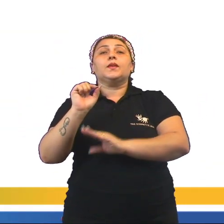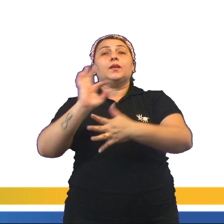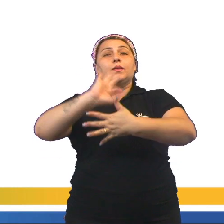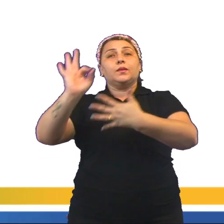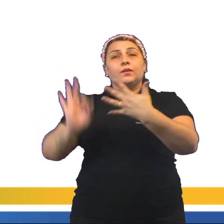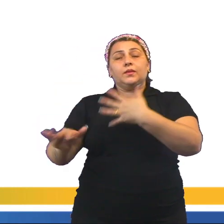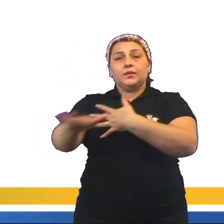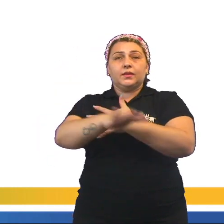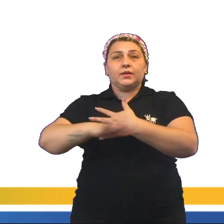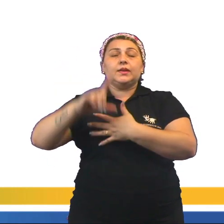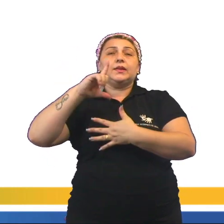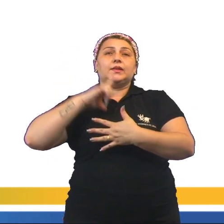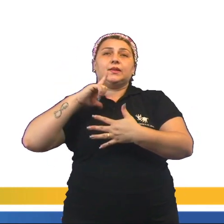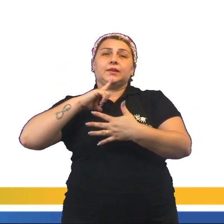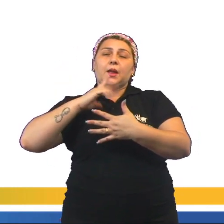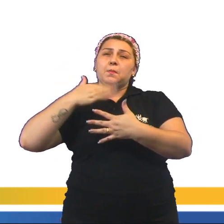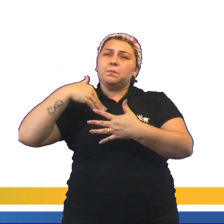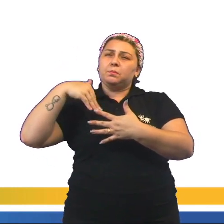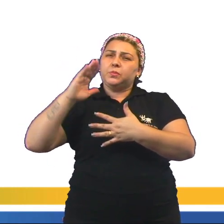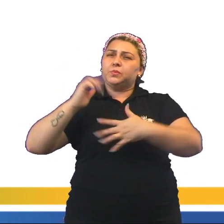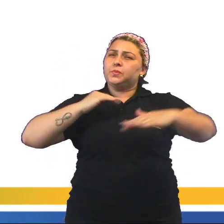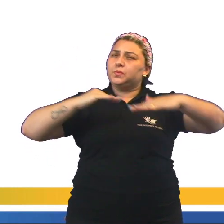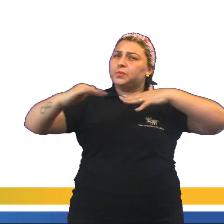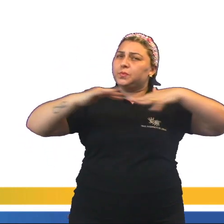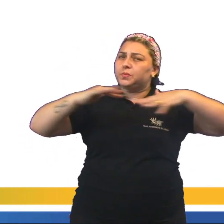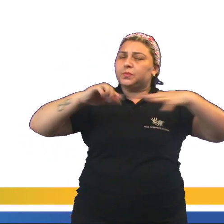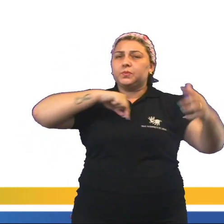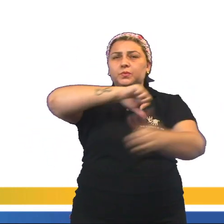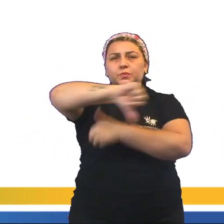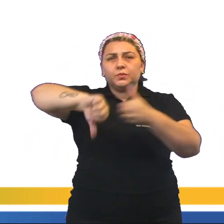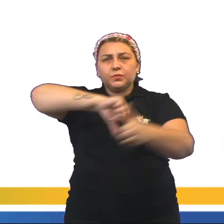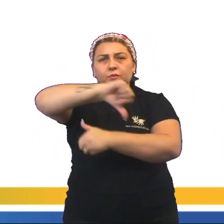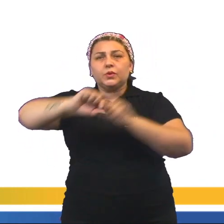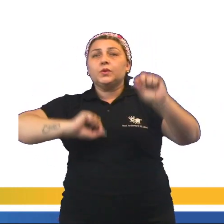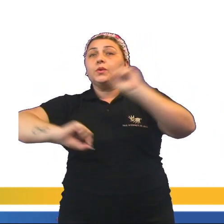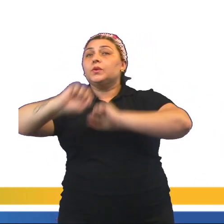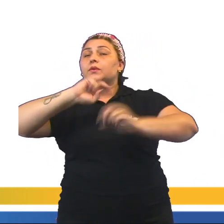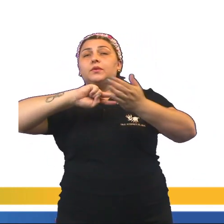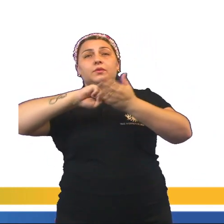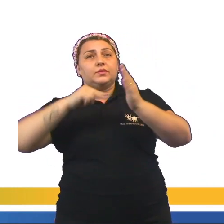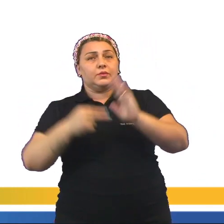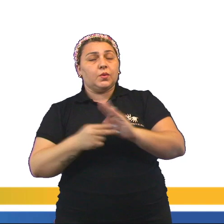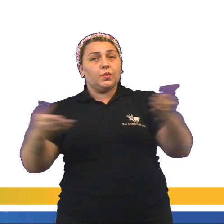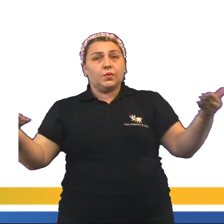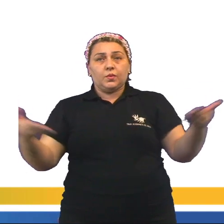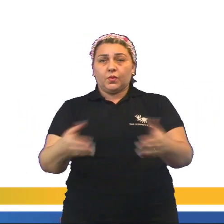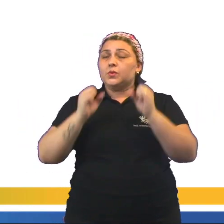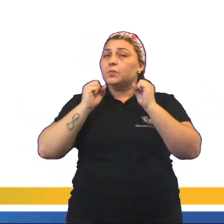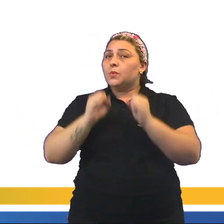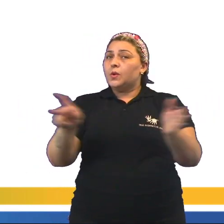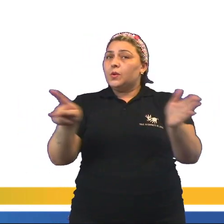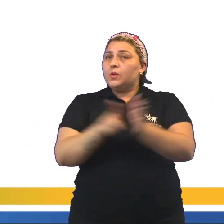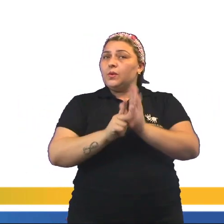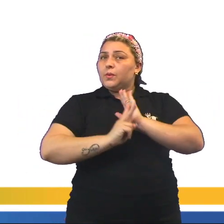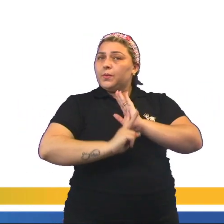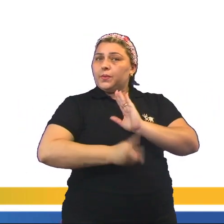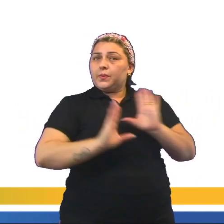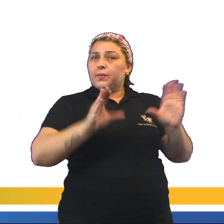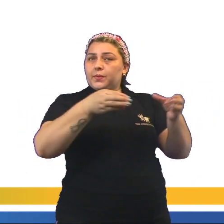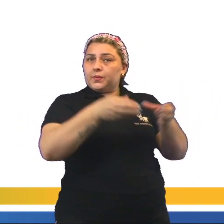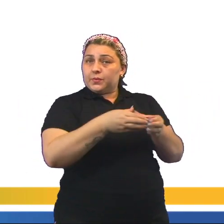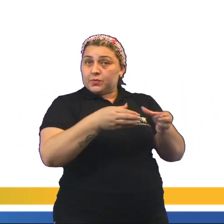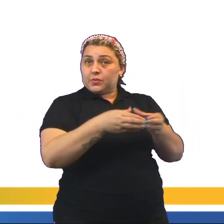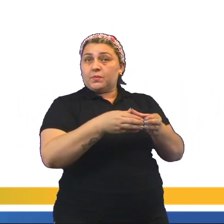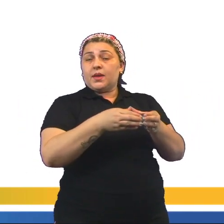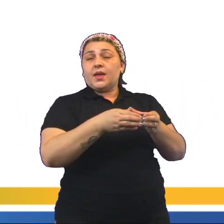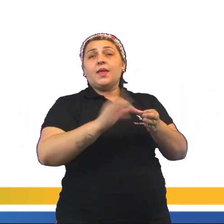sociais nós temos muita mobilidade. Isso quer dizer justamente o quê? Hoje eu posso pertencer a uma classe